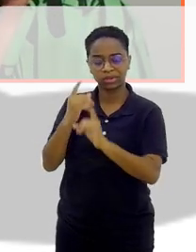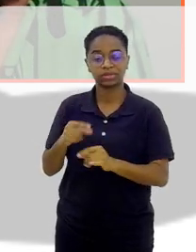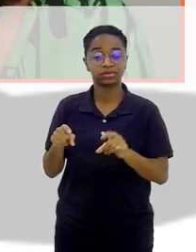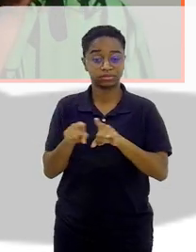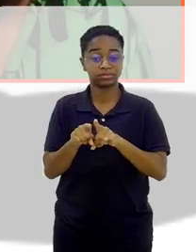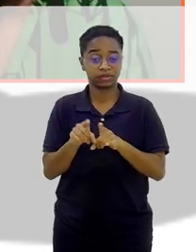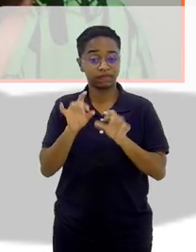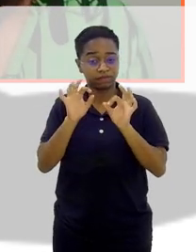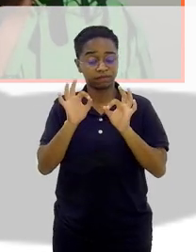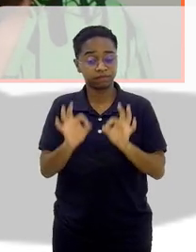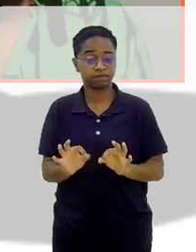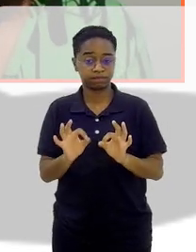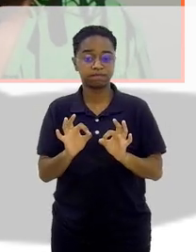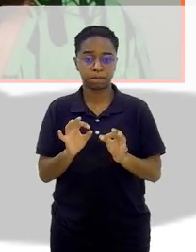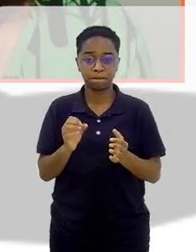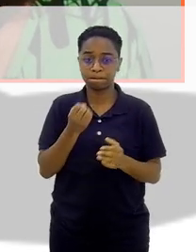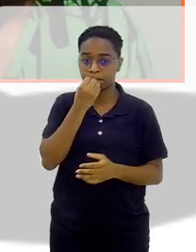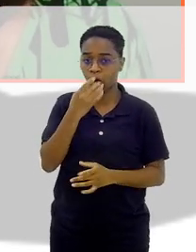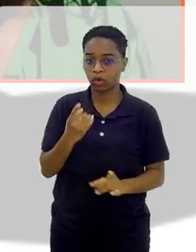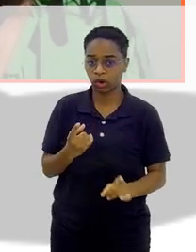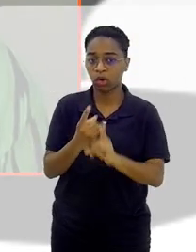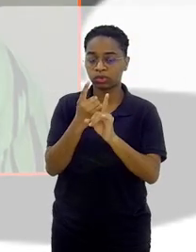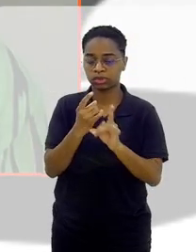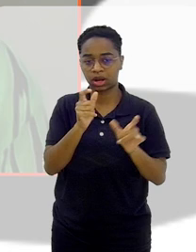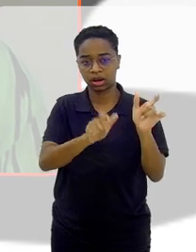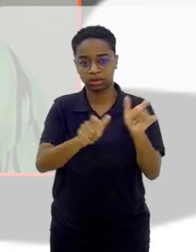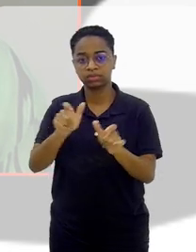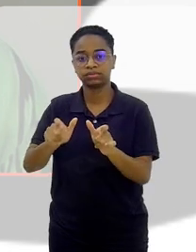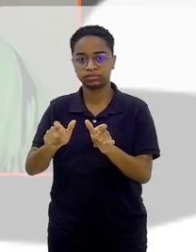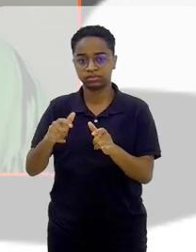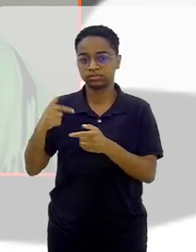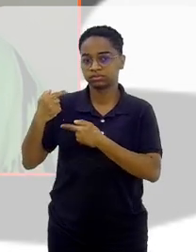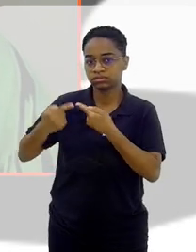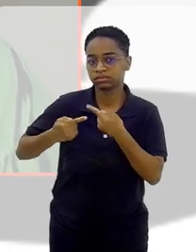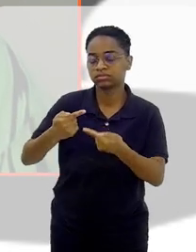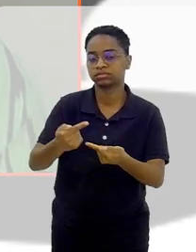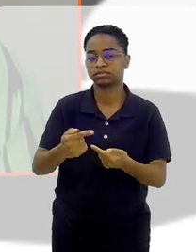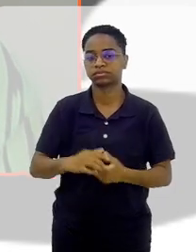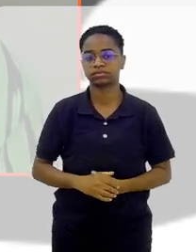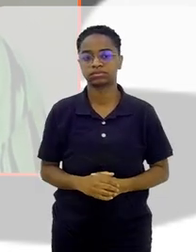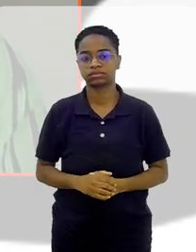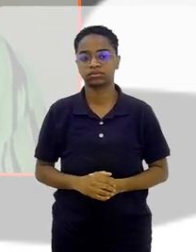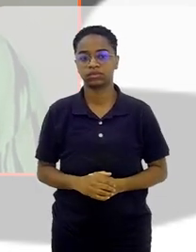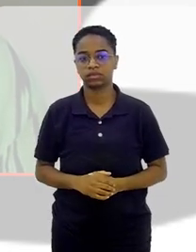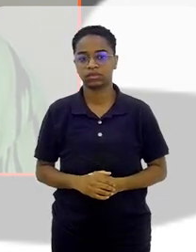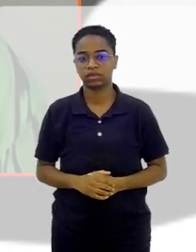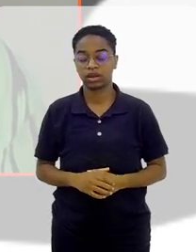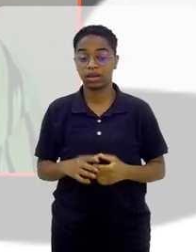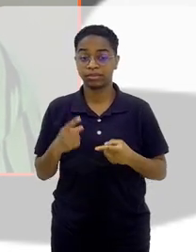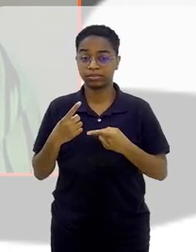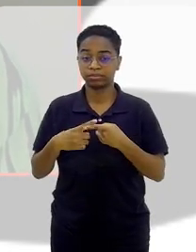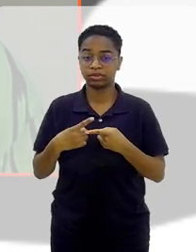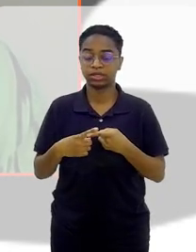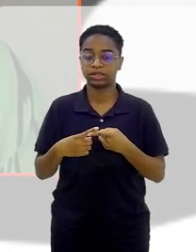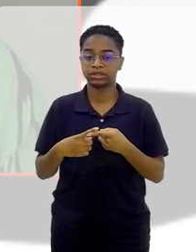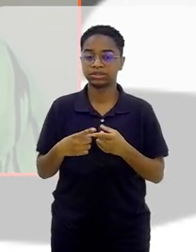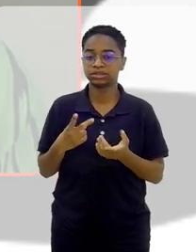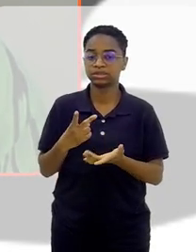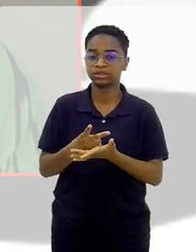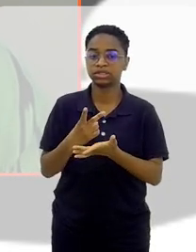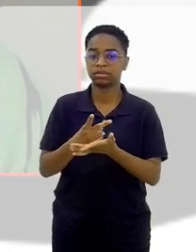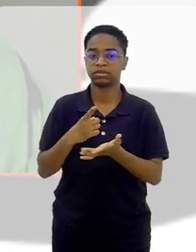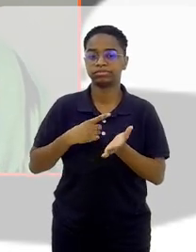É muito bom esse reencontro, né? Dessa geração, né? Que vem por aí cada vez